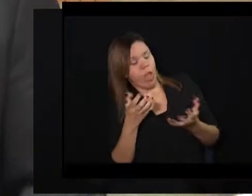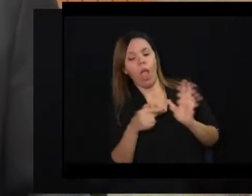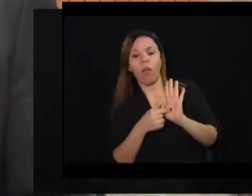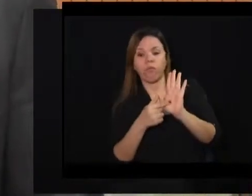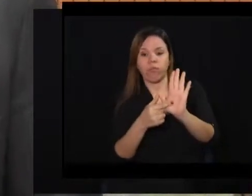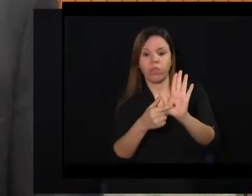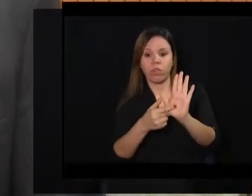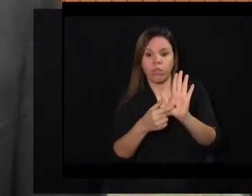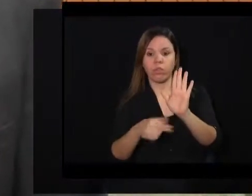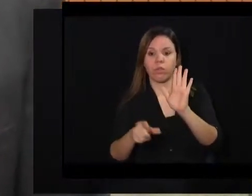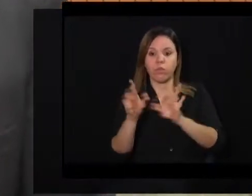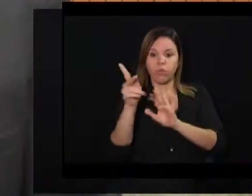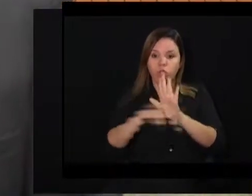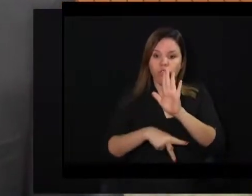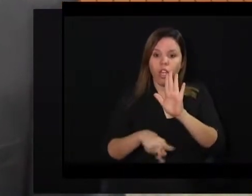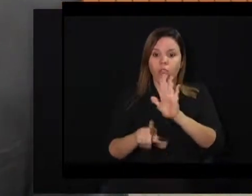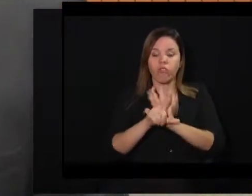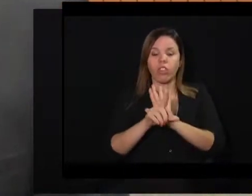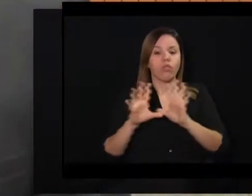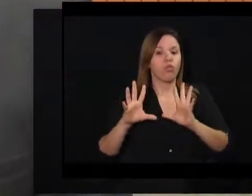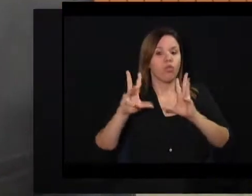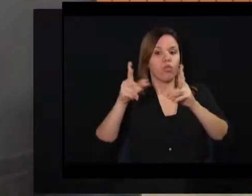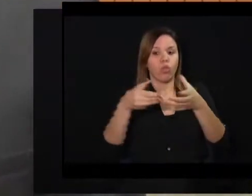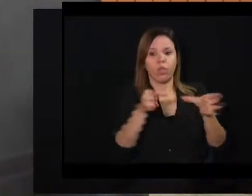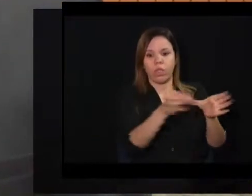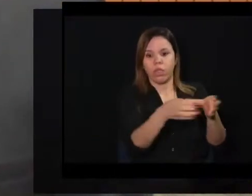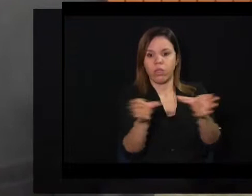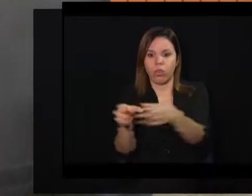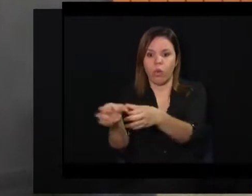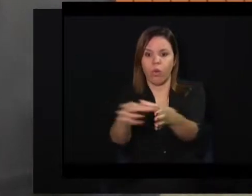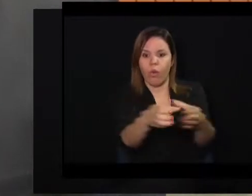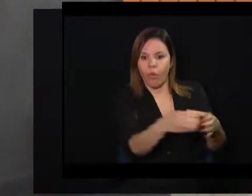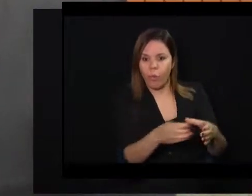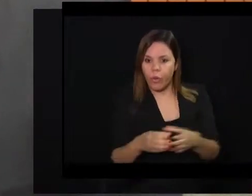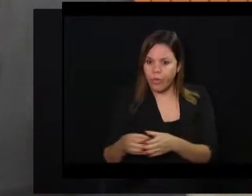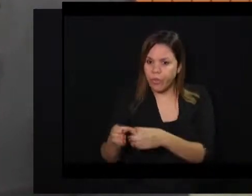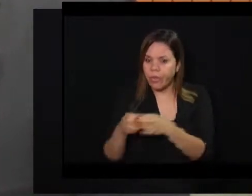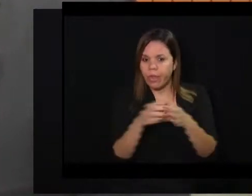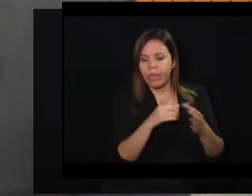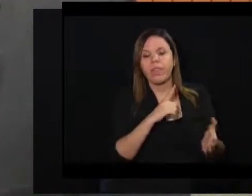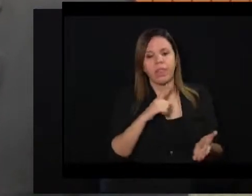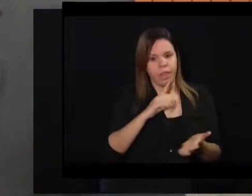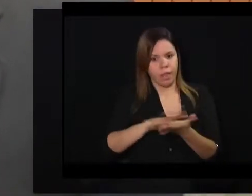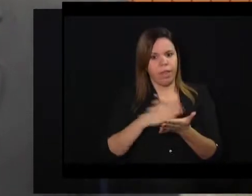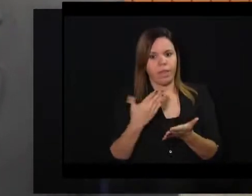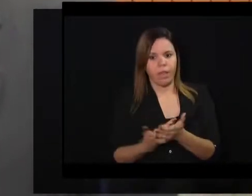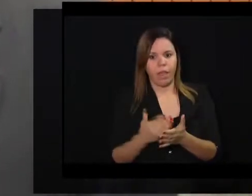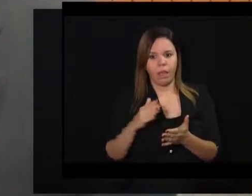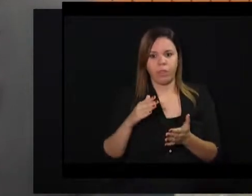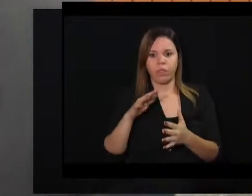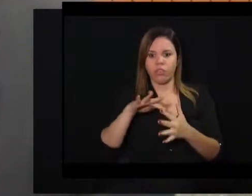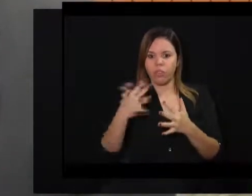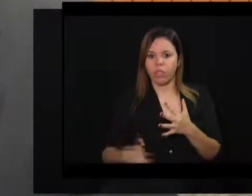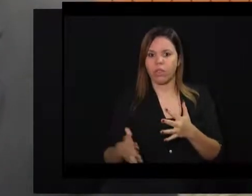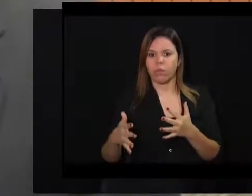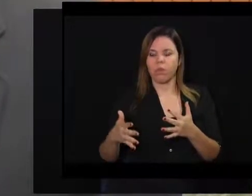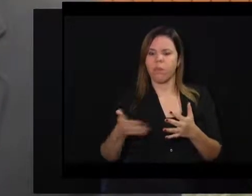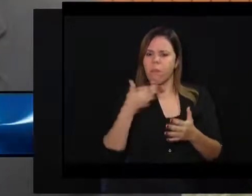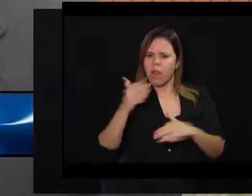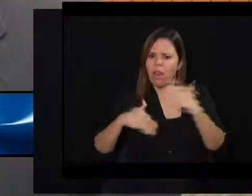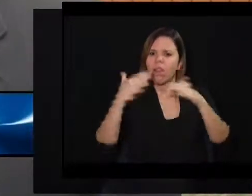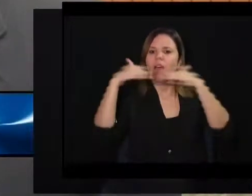projeto de lei para que todas as comissões tenham intérprete de Libras, que possa ser mais exaltado